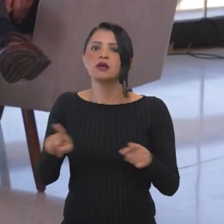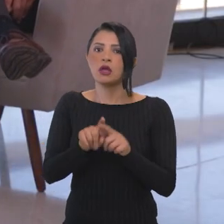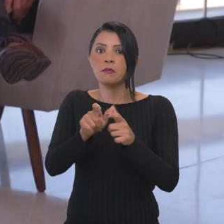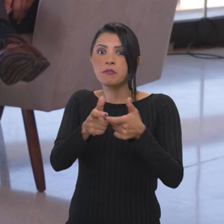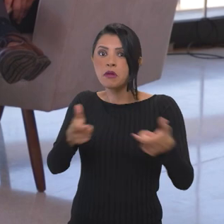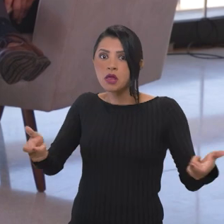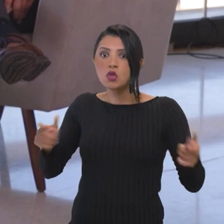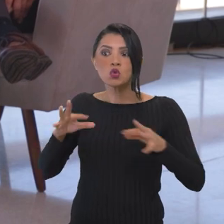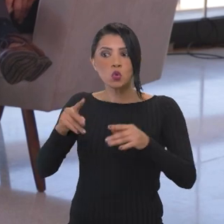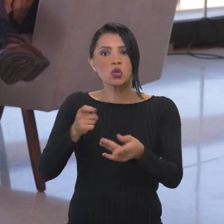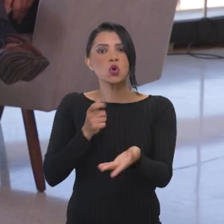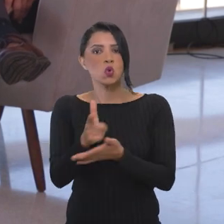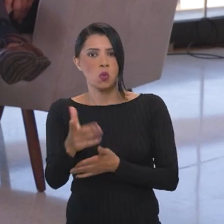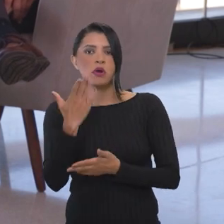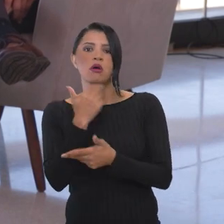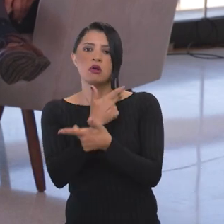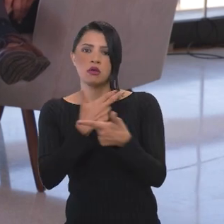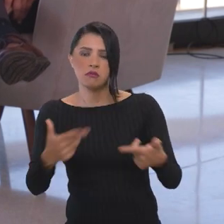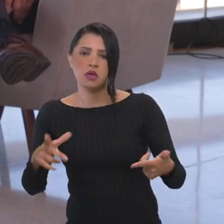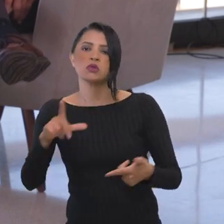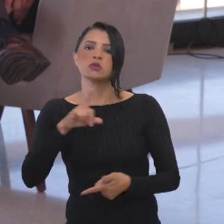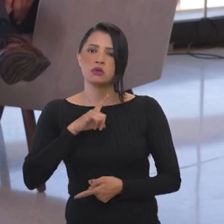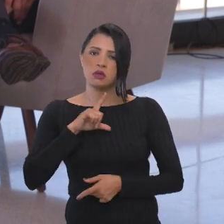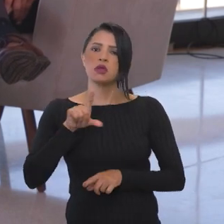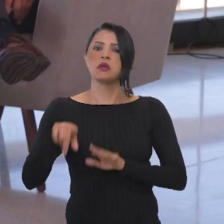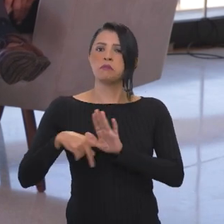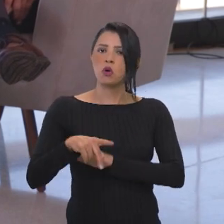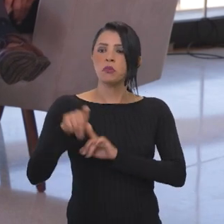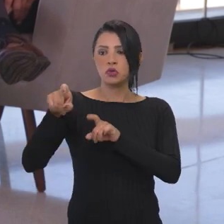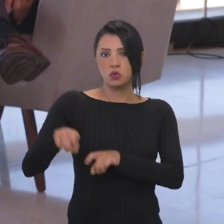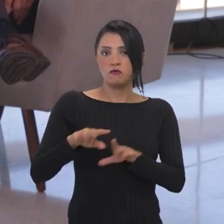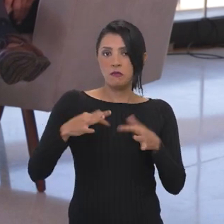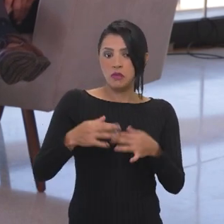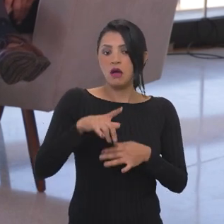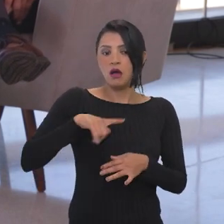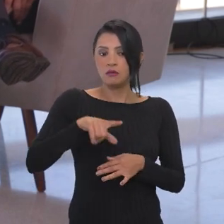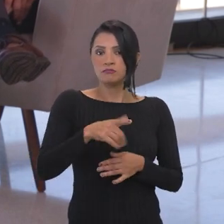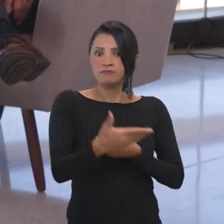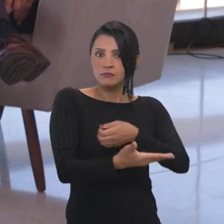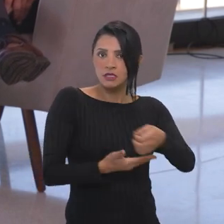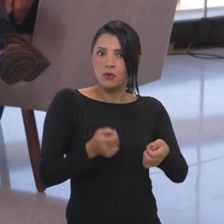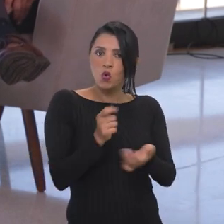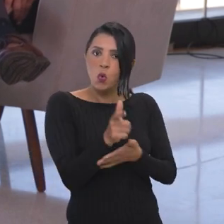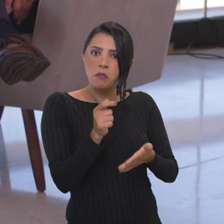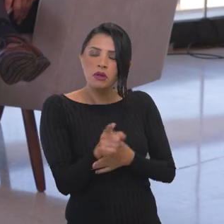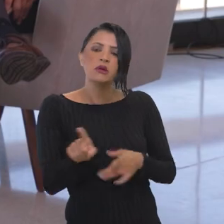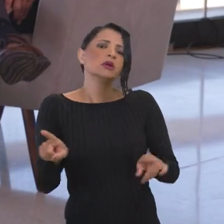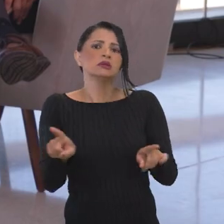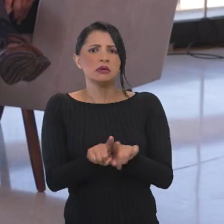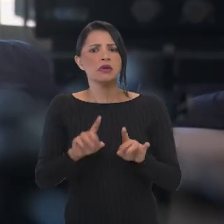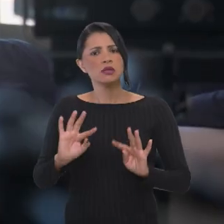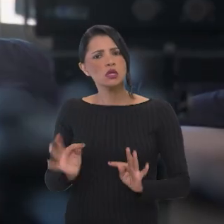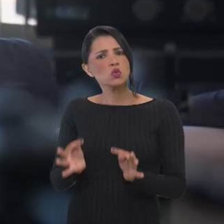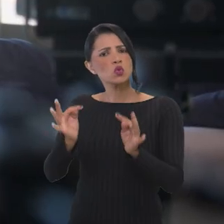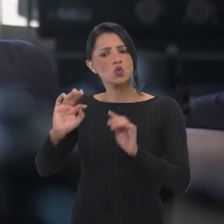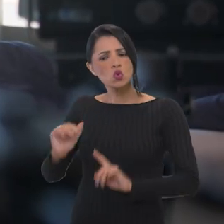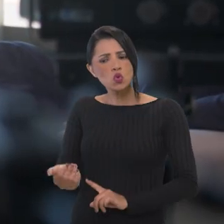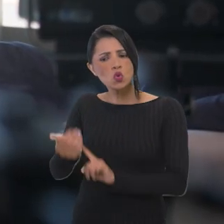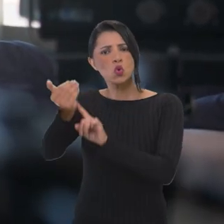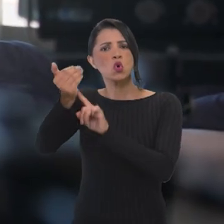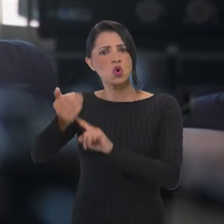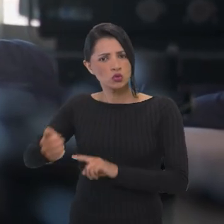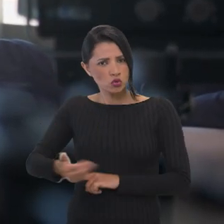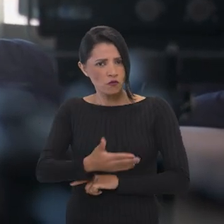a gente está ampliando isso para todas as compras de alimentos, ter produção de agricultura familiar, mas também de parte tecnológica, de